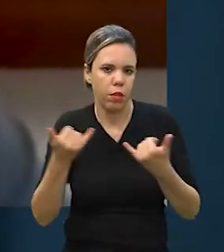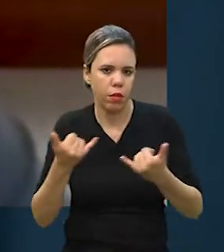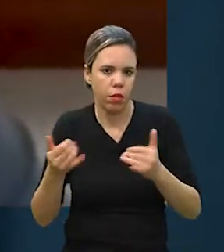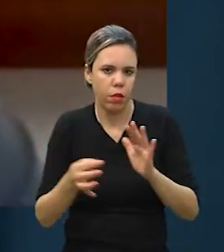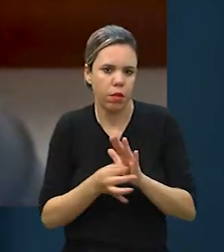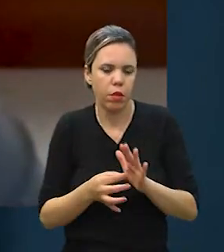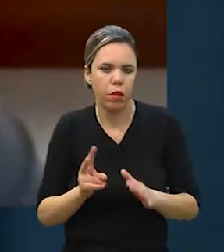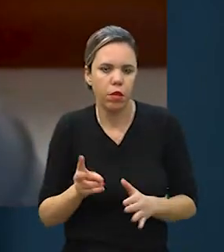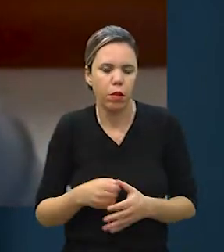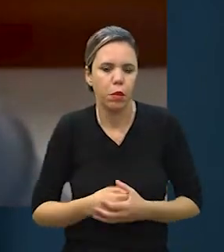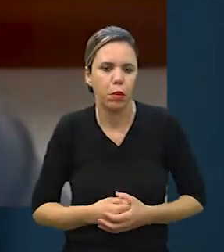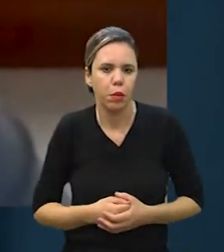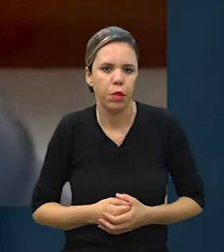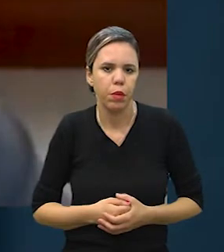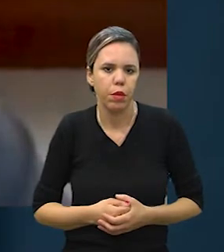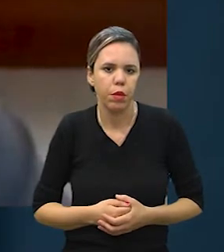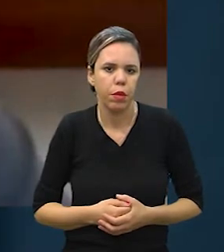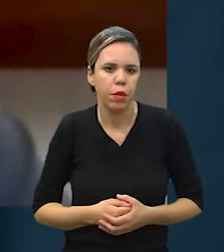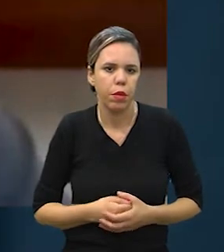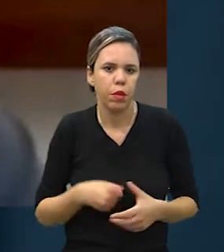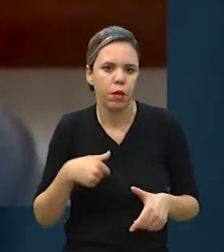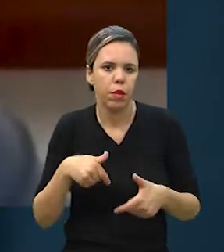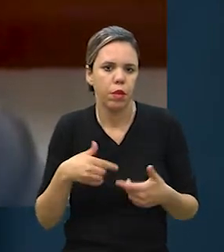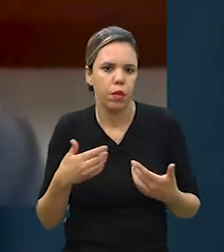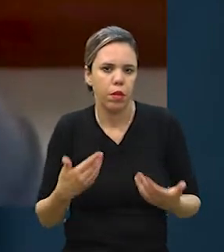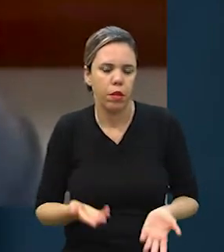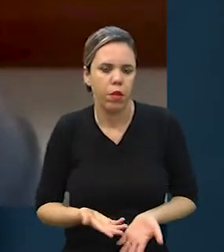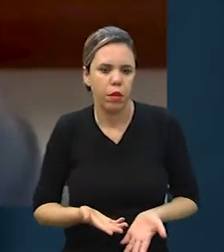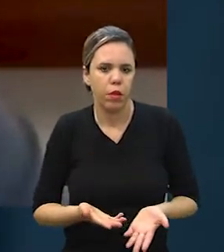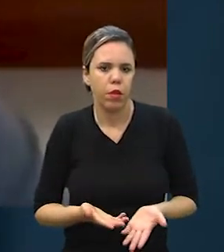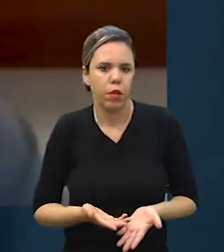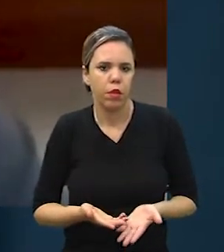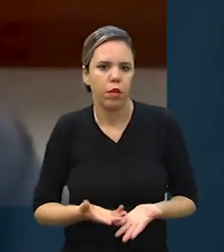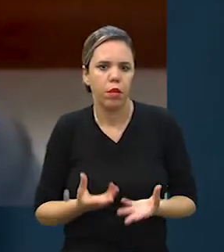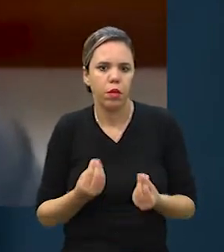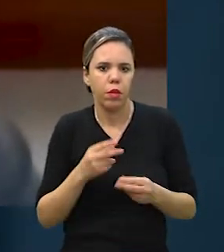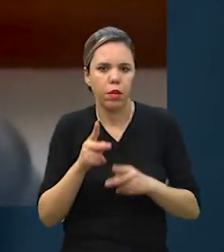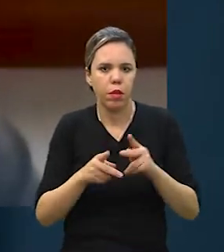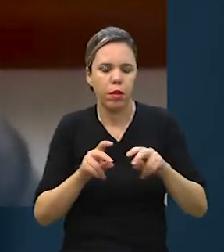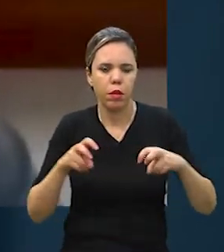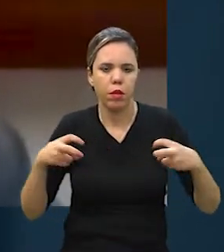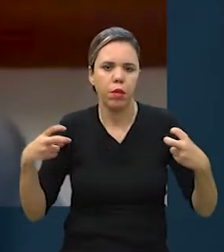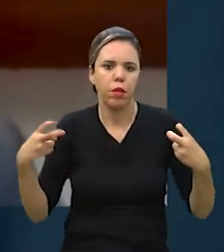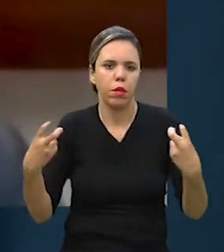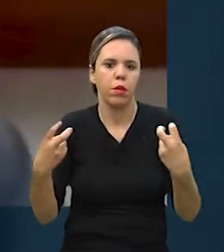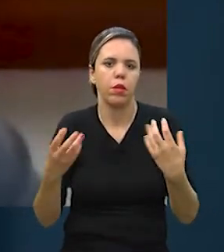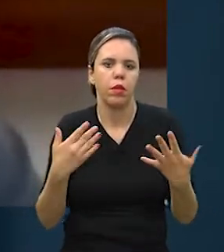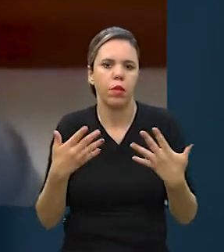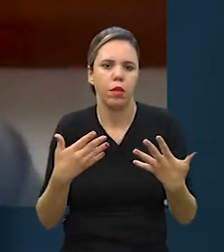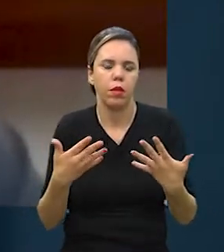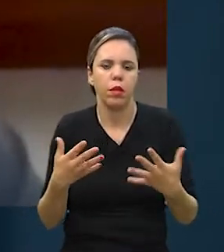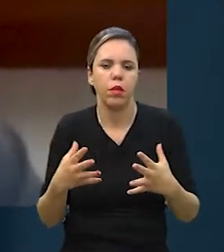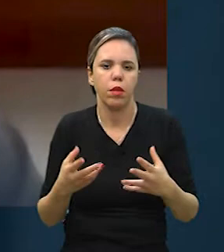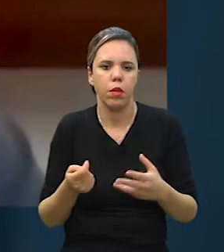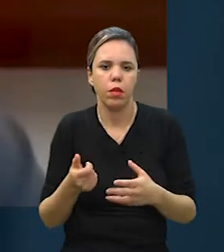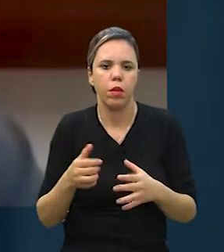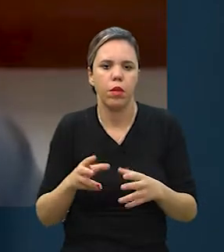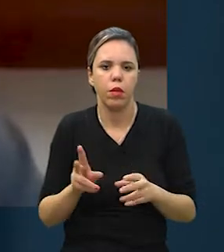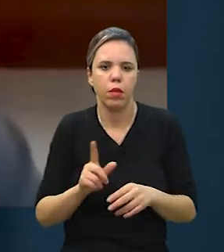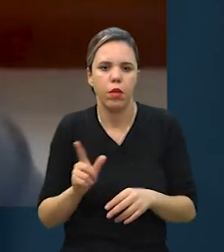a todos. Então, onde trabalhamos, é uma mesa grande, onde tem todo mundo praticamente,